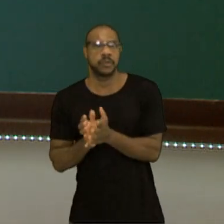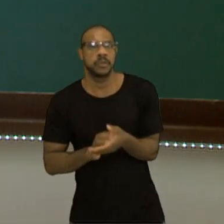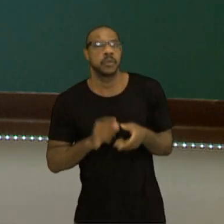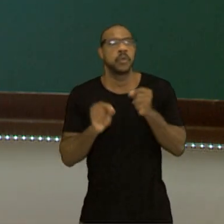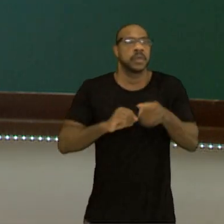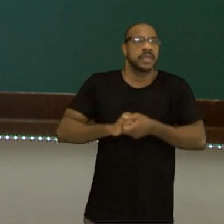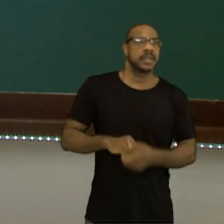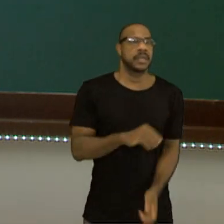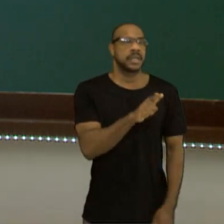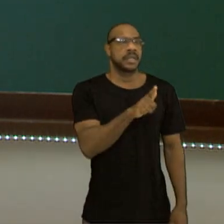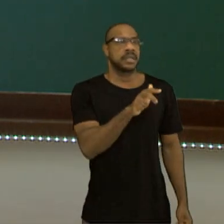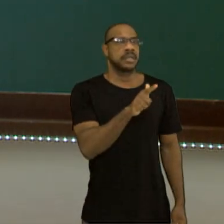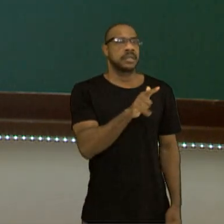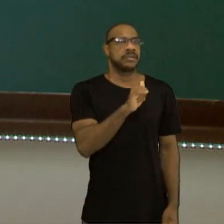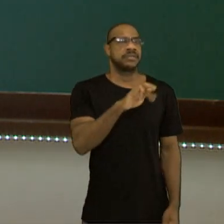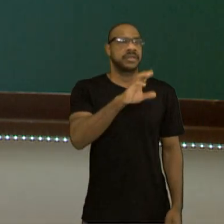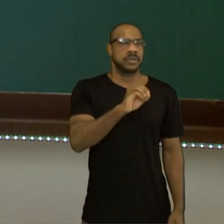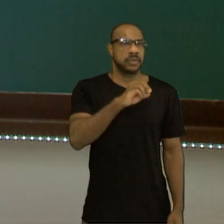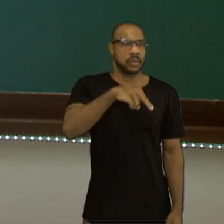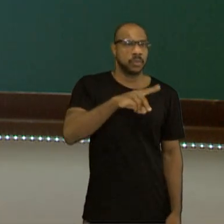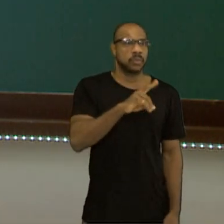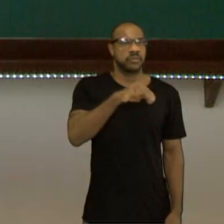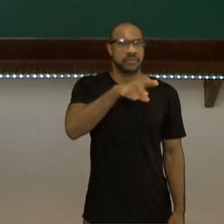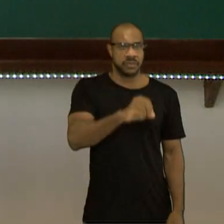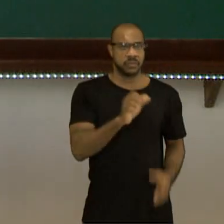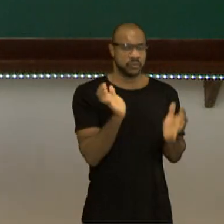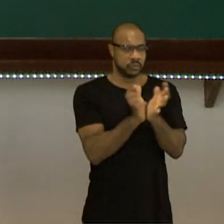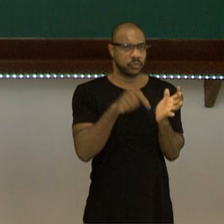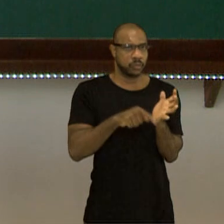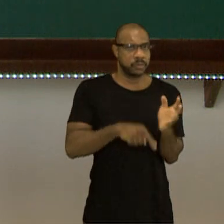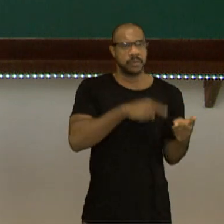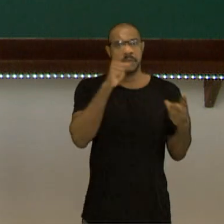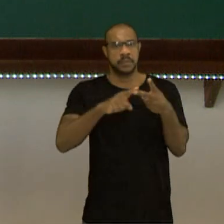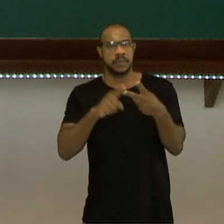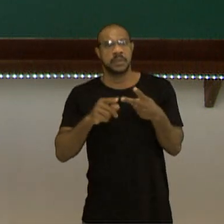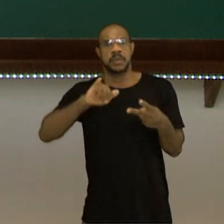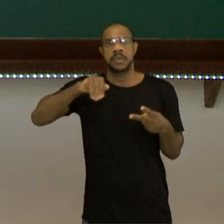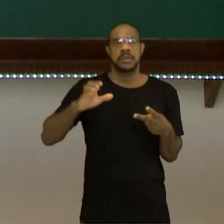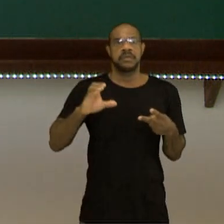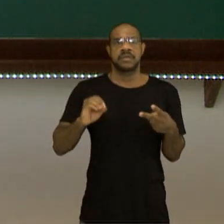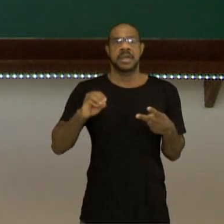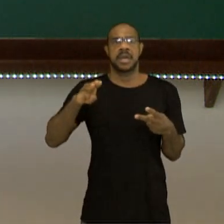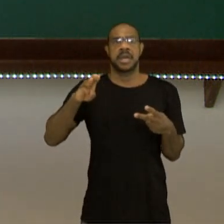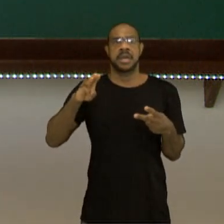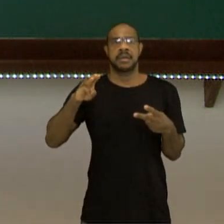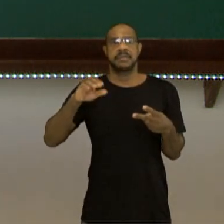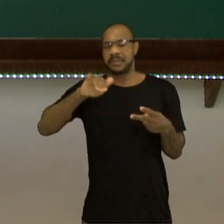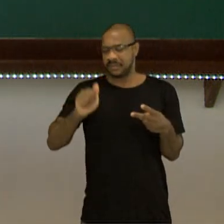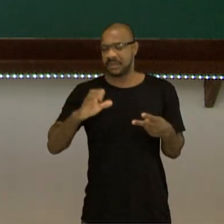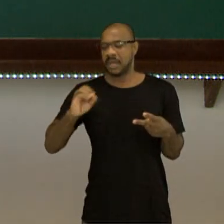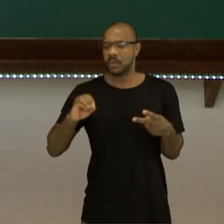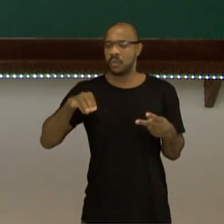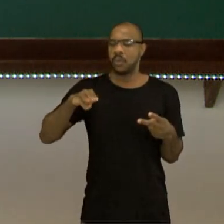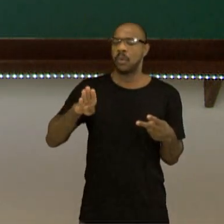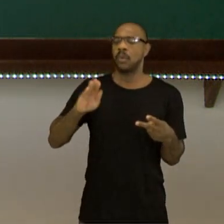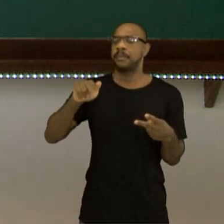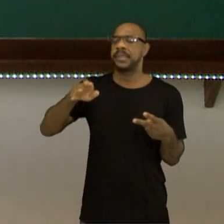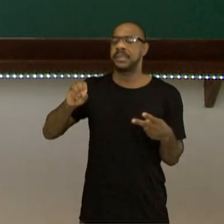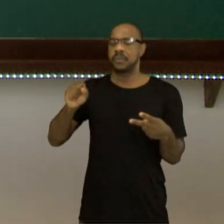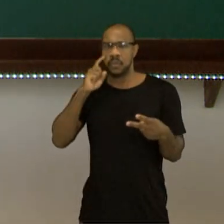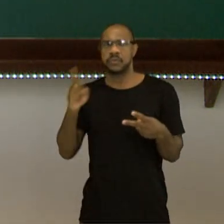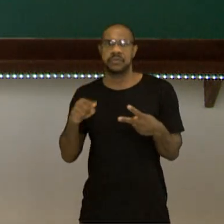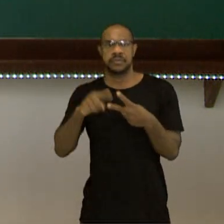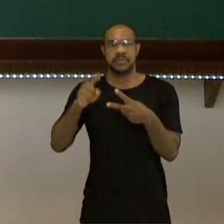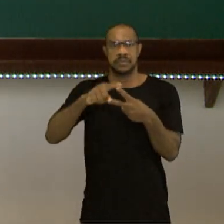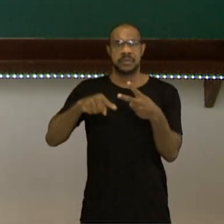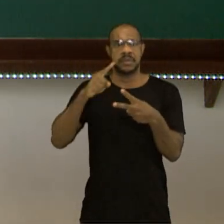a alta burguesia, sentavam-se à direita. E nós vamos ter os jacobinos, que eram a baixa burguesia, com ideias